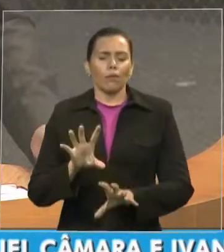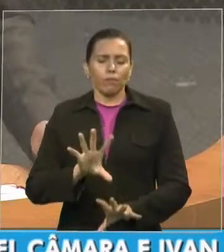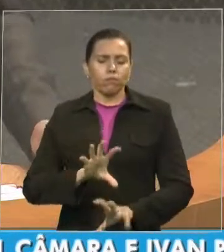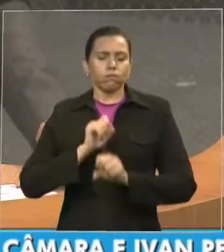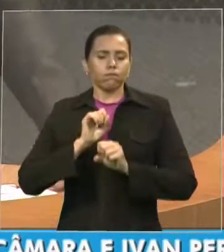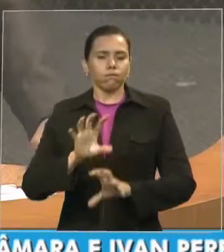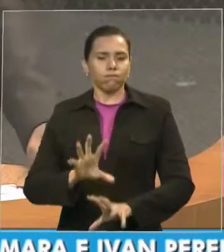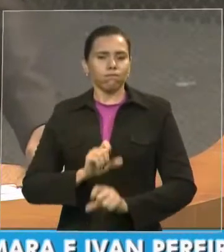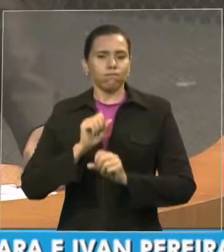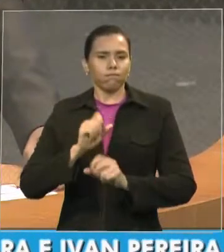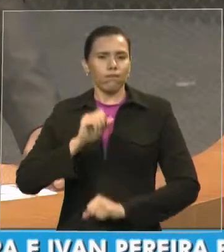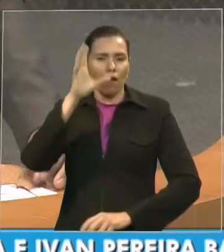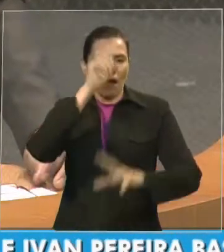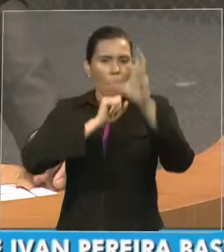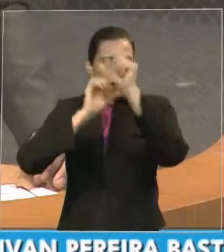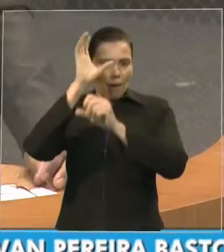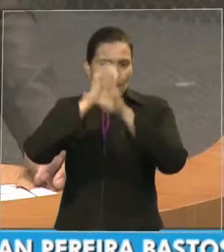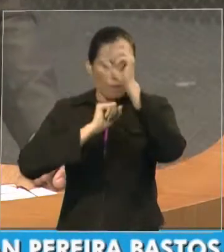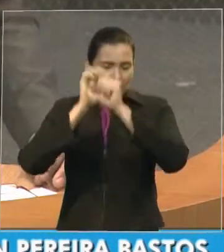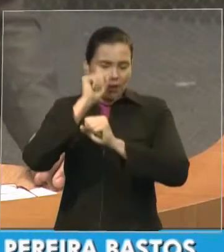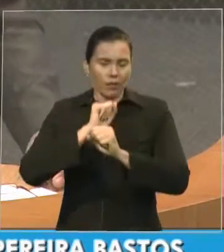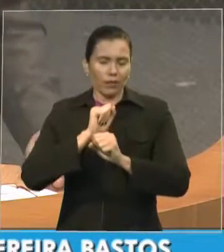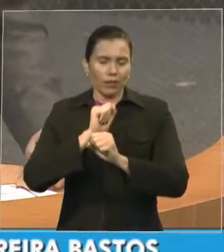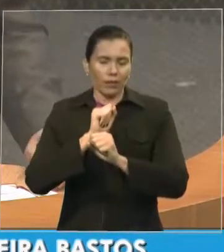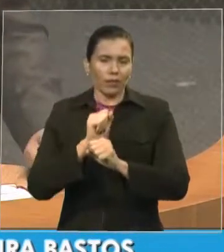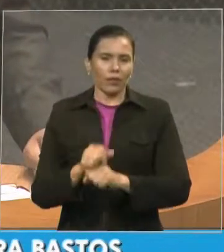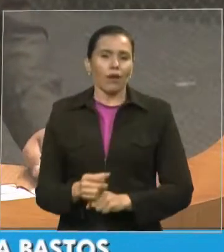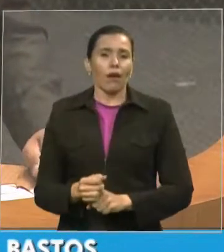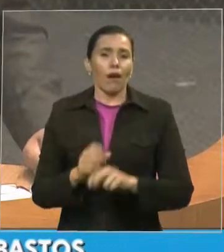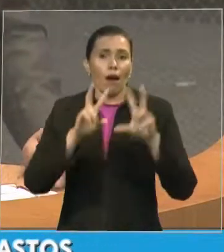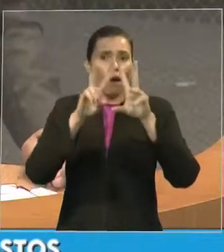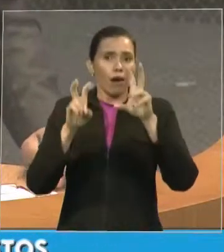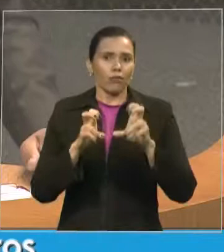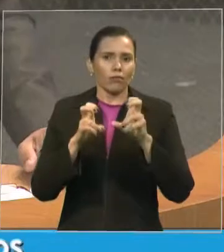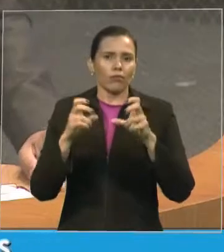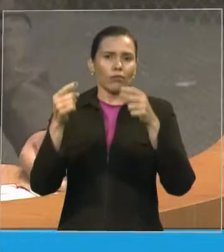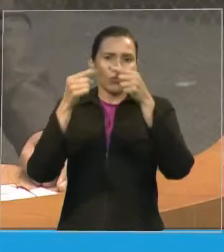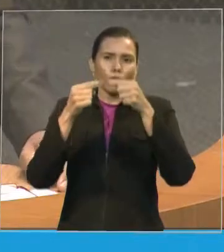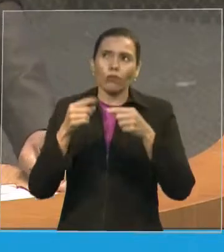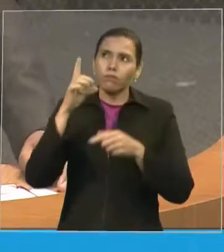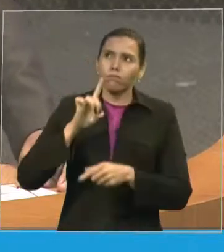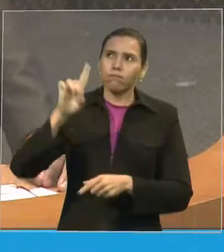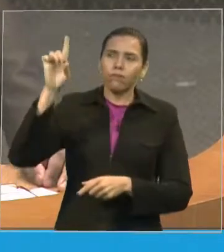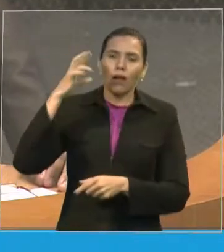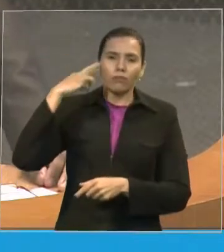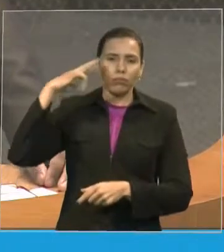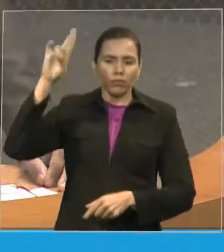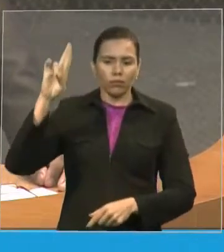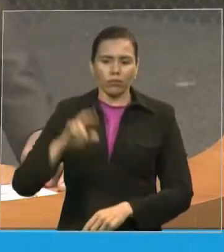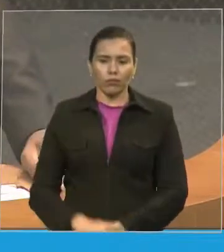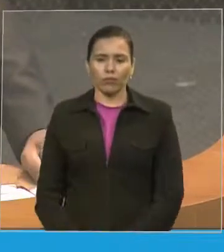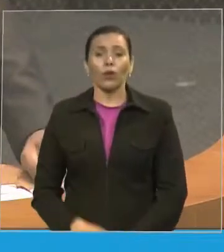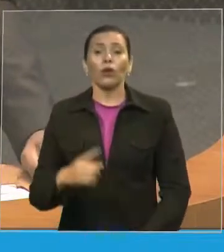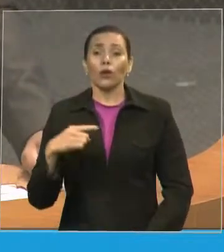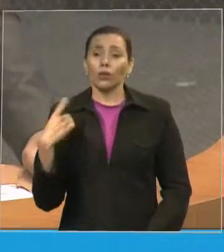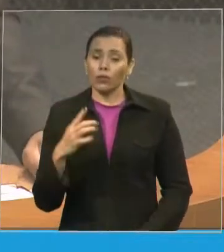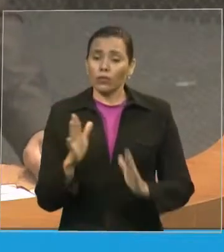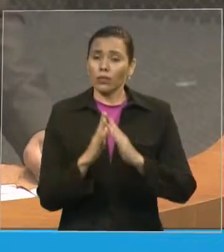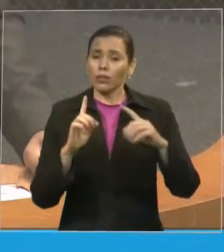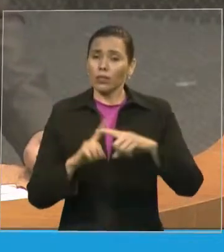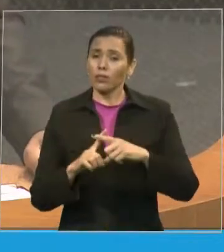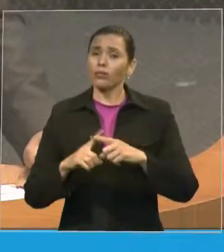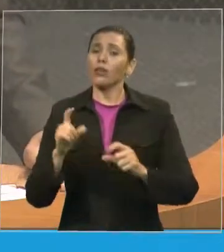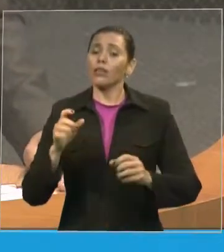E aí, nós o que nós estamos fazendo? Promovendo a leitura para a